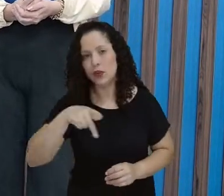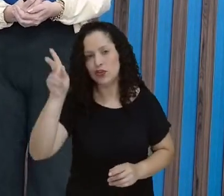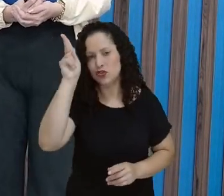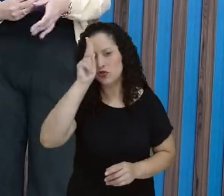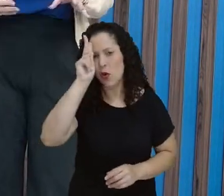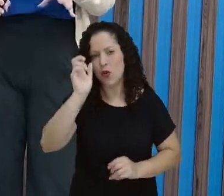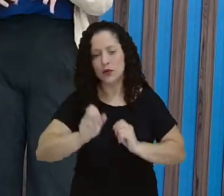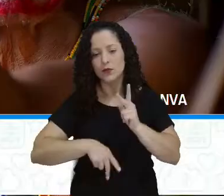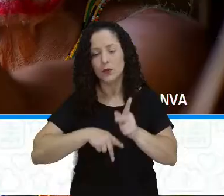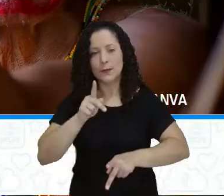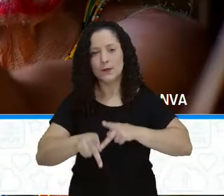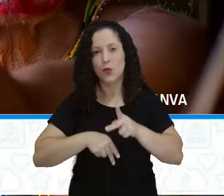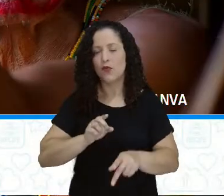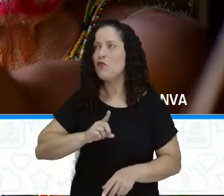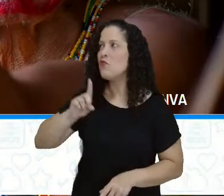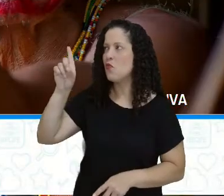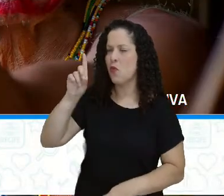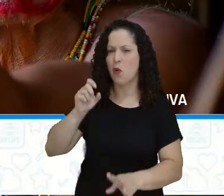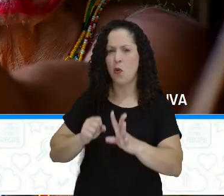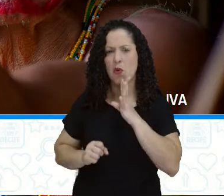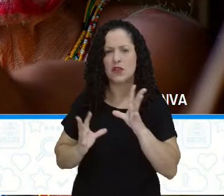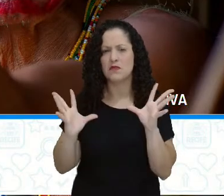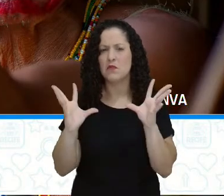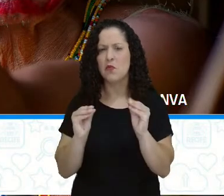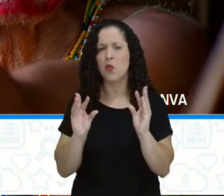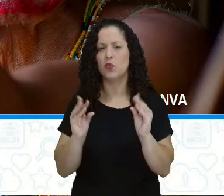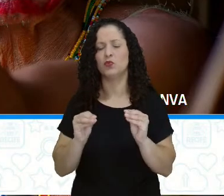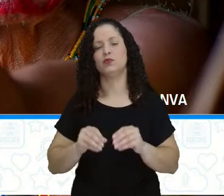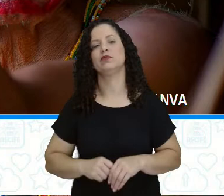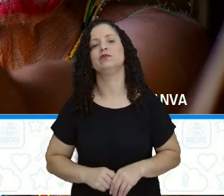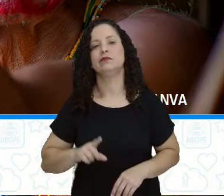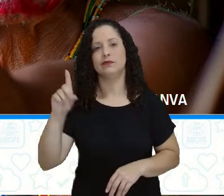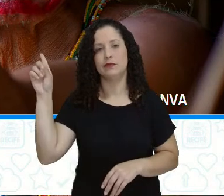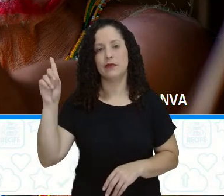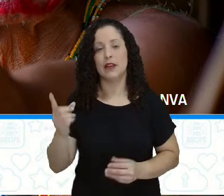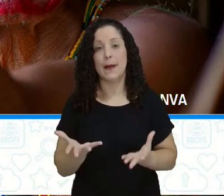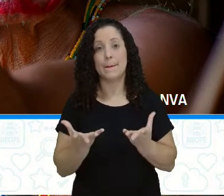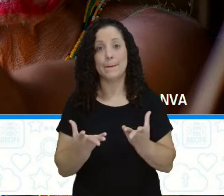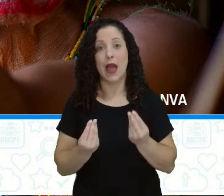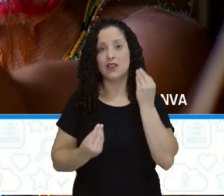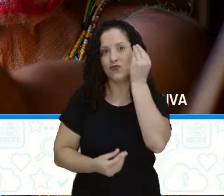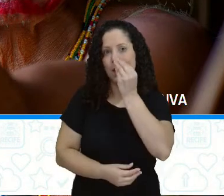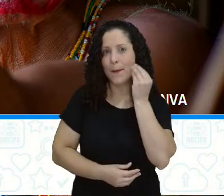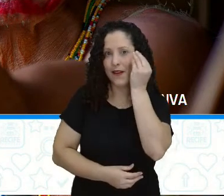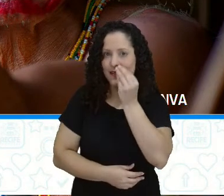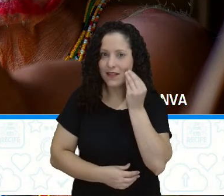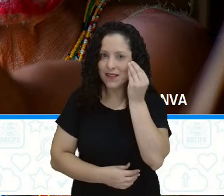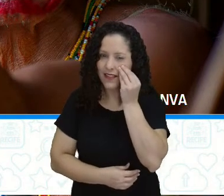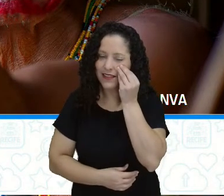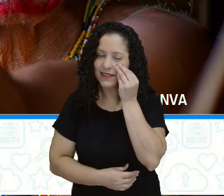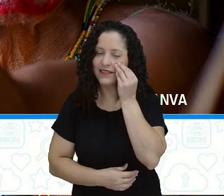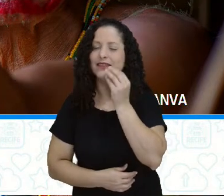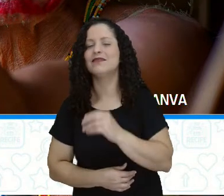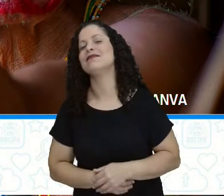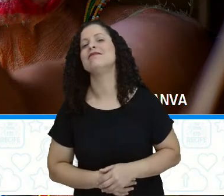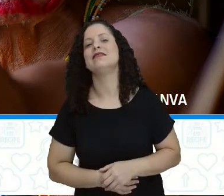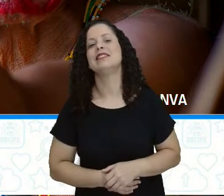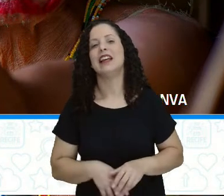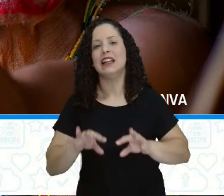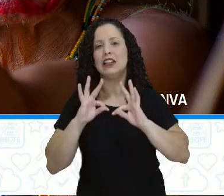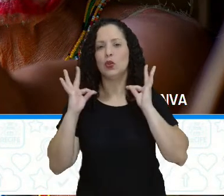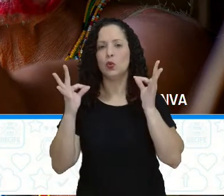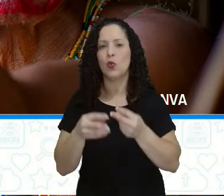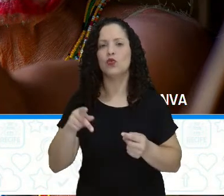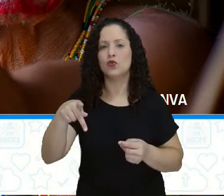seu povo, ele conhece bastante sobre. É o indígena mais experiente da comunidade e os pajés